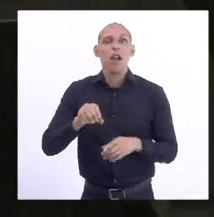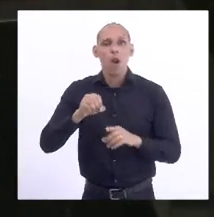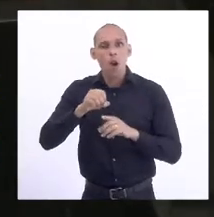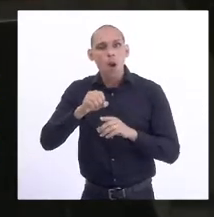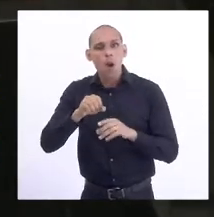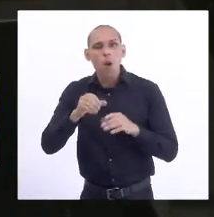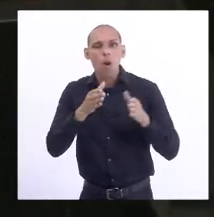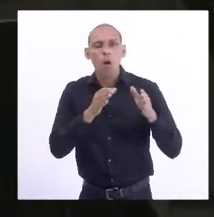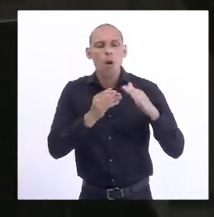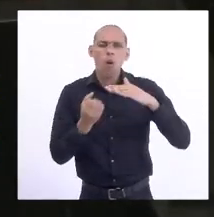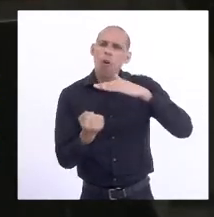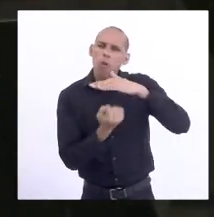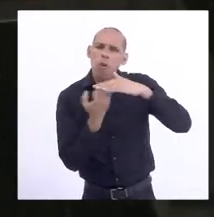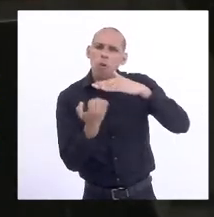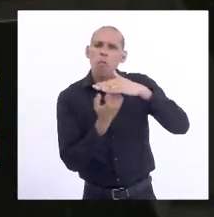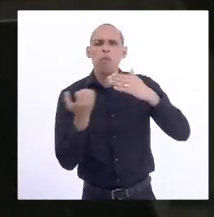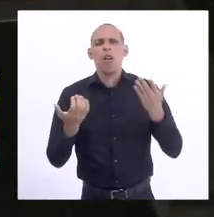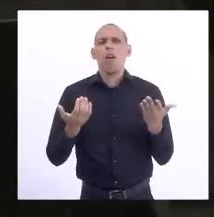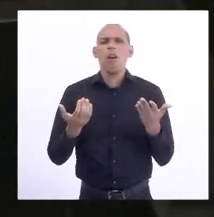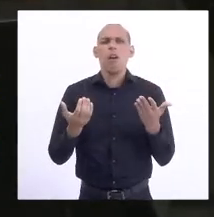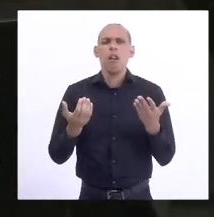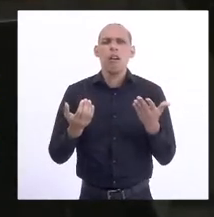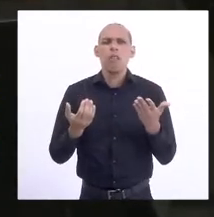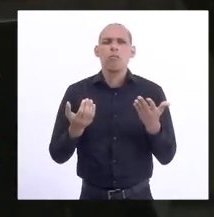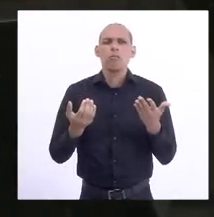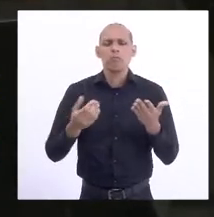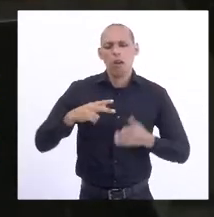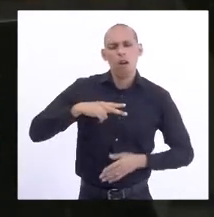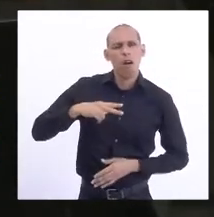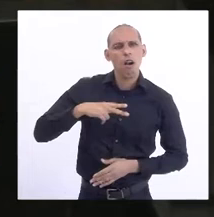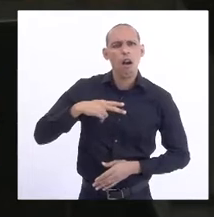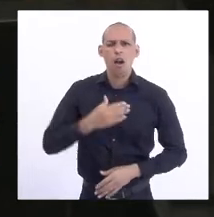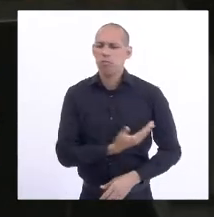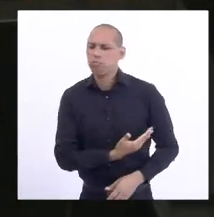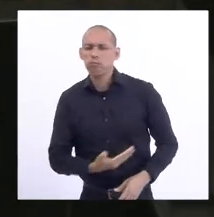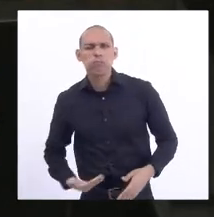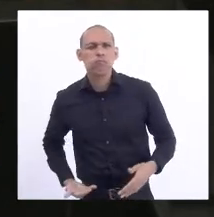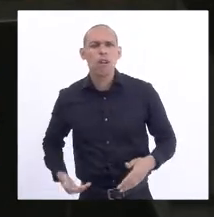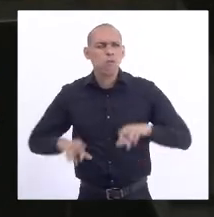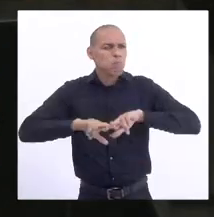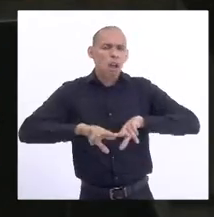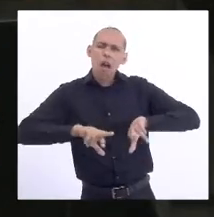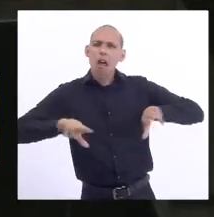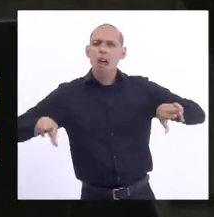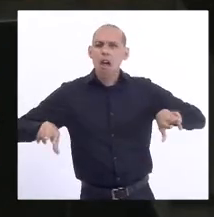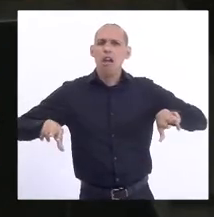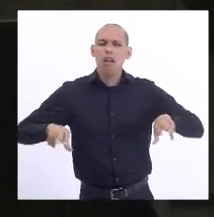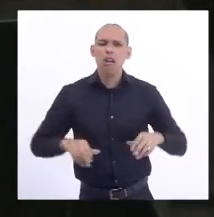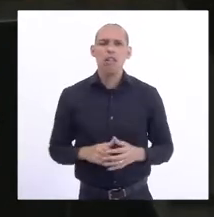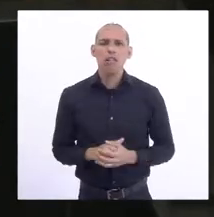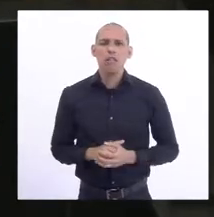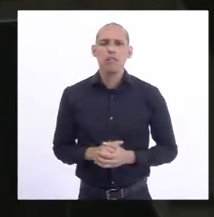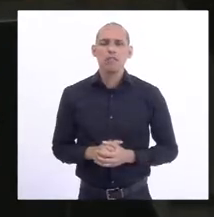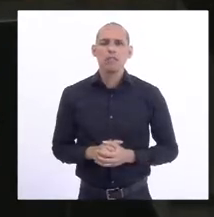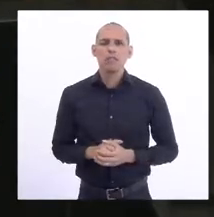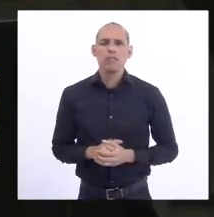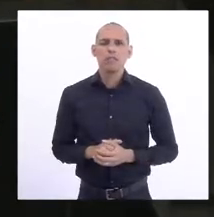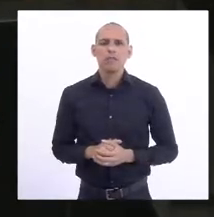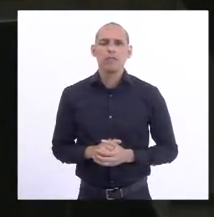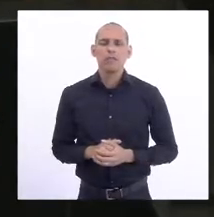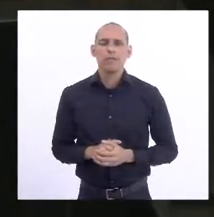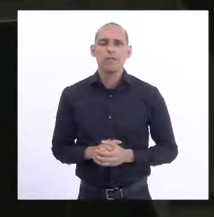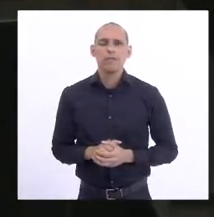mobilizaram, instituições públicas, privadas, porque é uma das coisas que